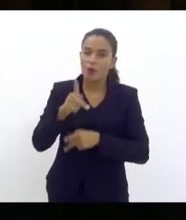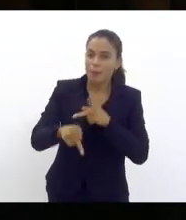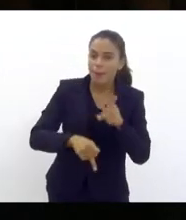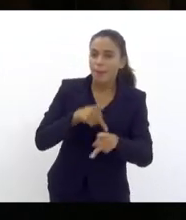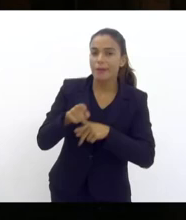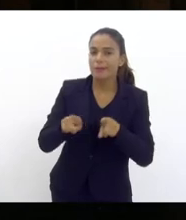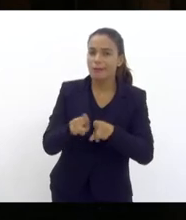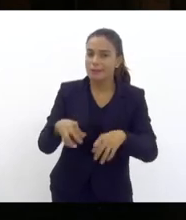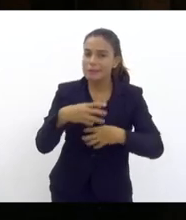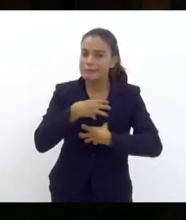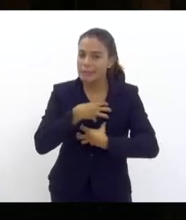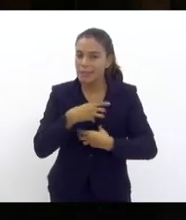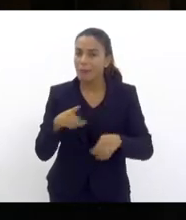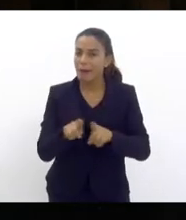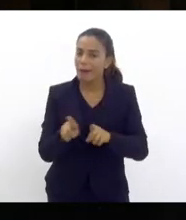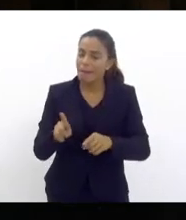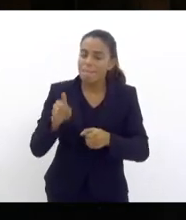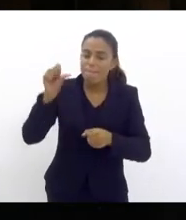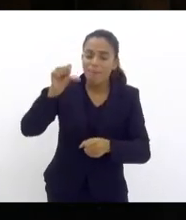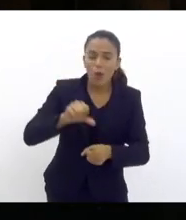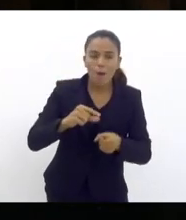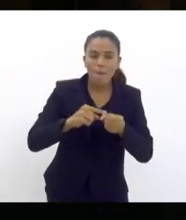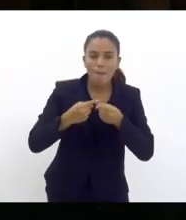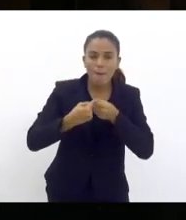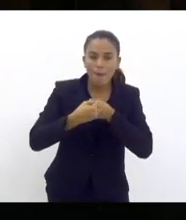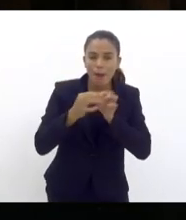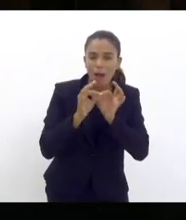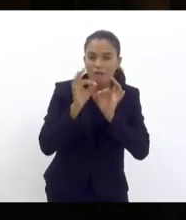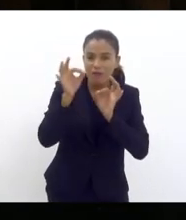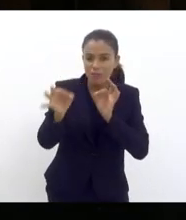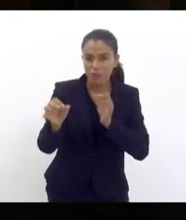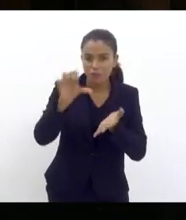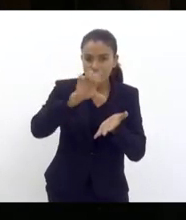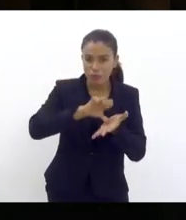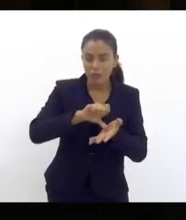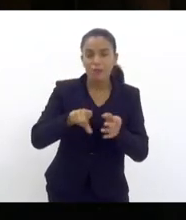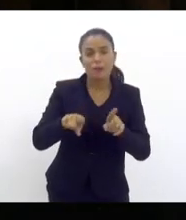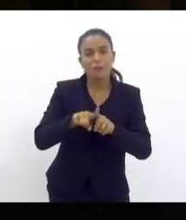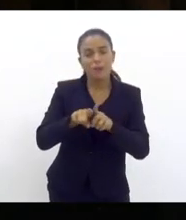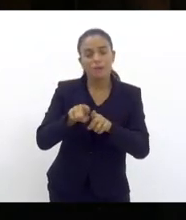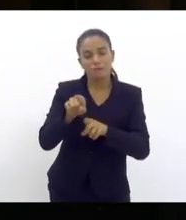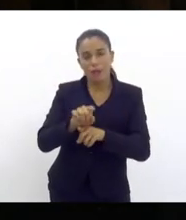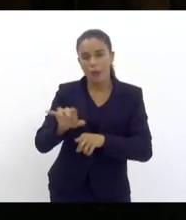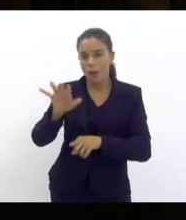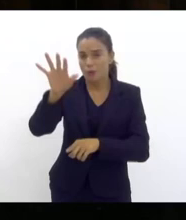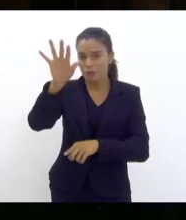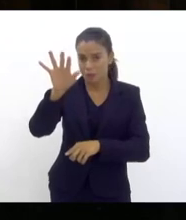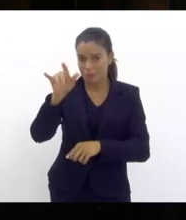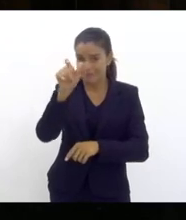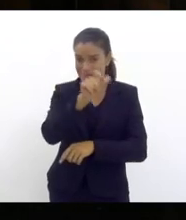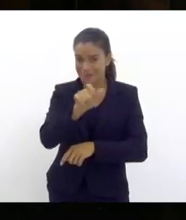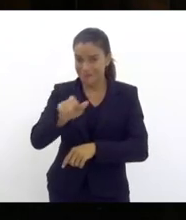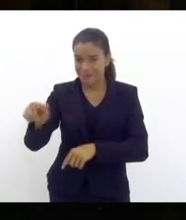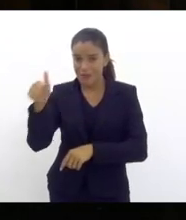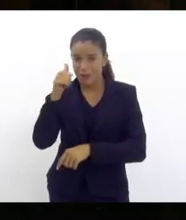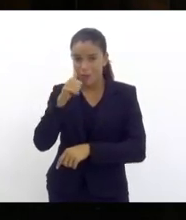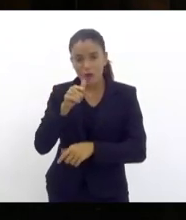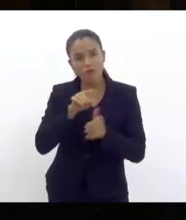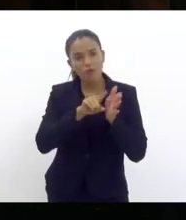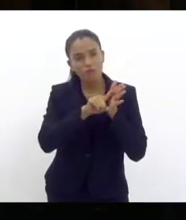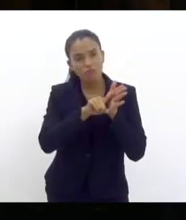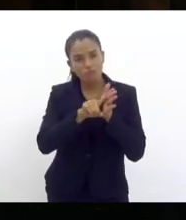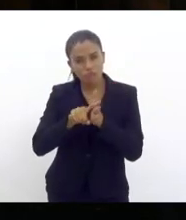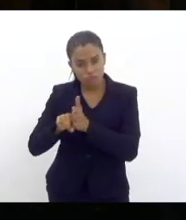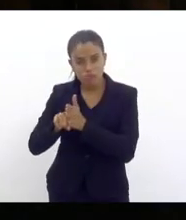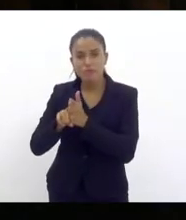dentro das favelas e periferias esse impacto é muito maior. E essas mulheres foram pesquisadas e